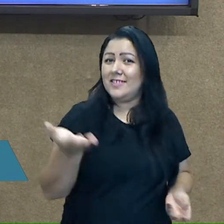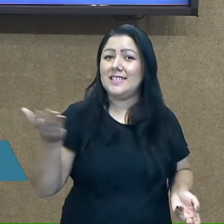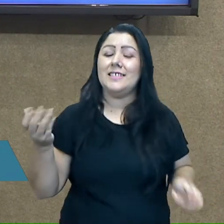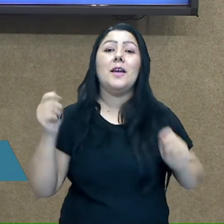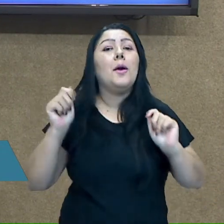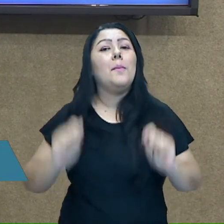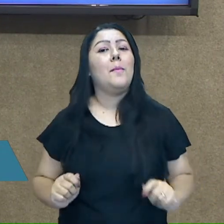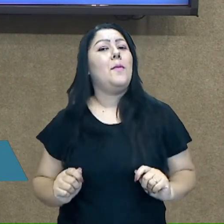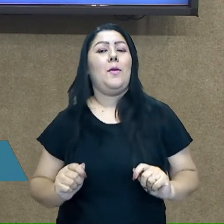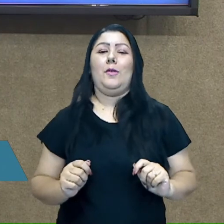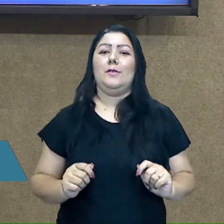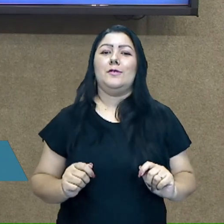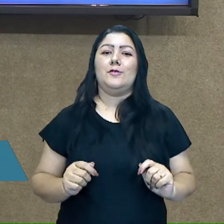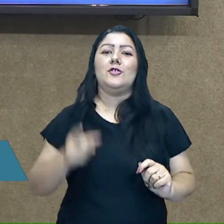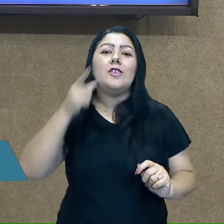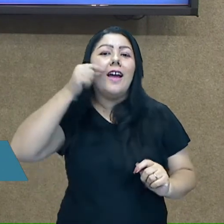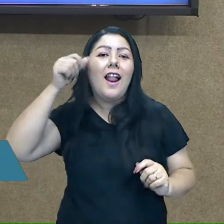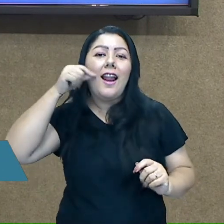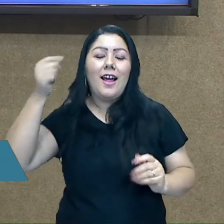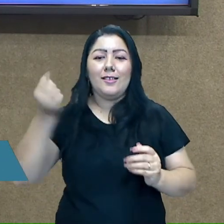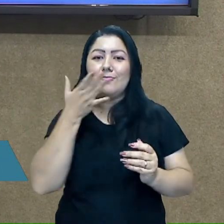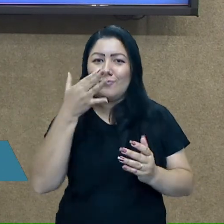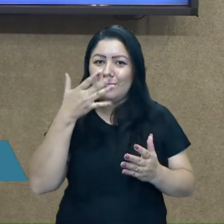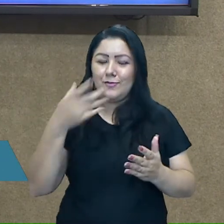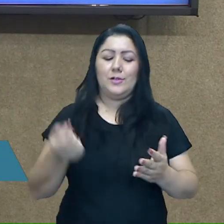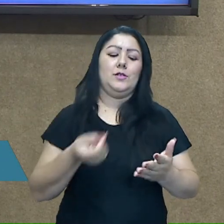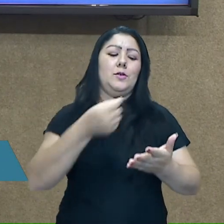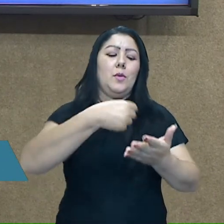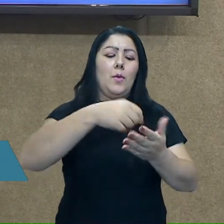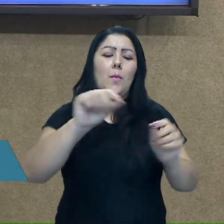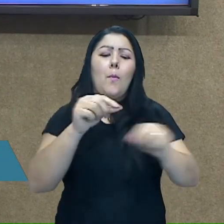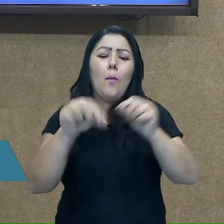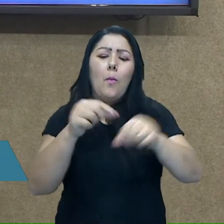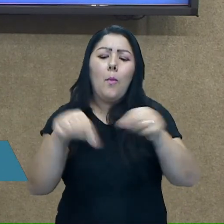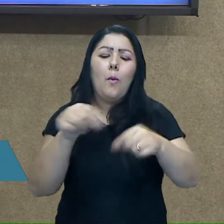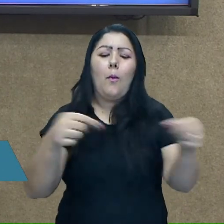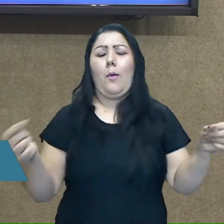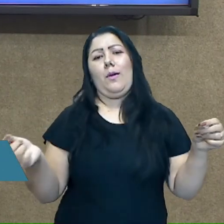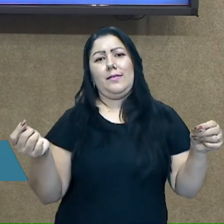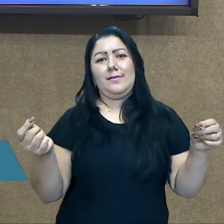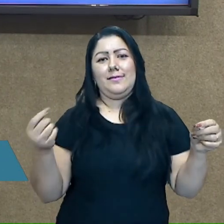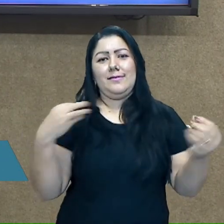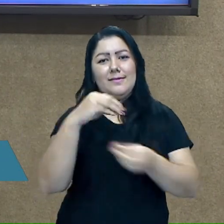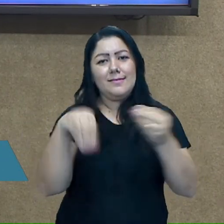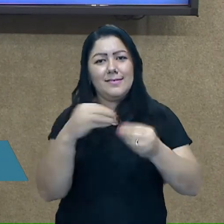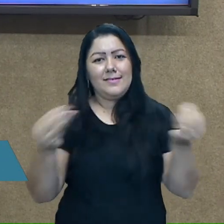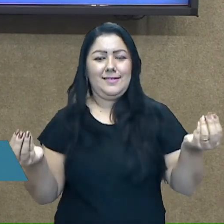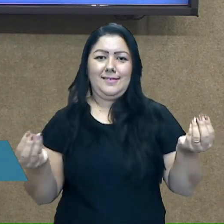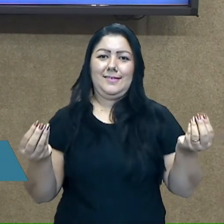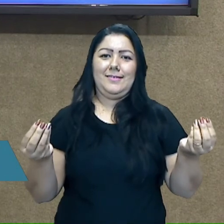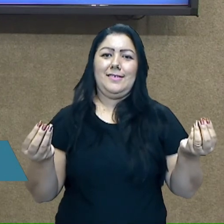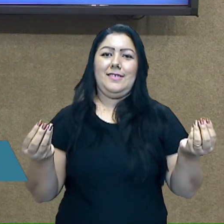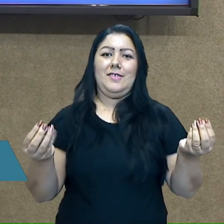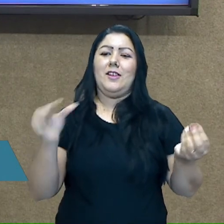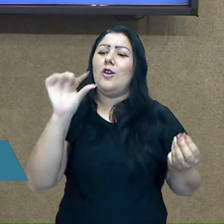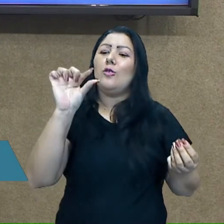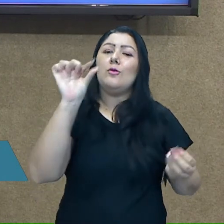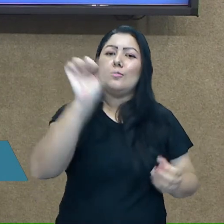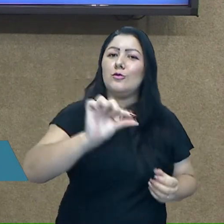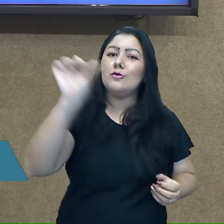cor mesmo, comece a misturar, passa um no outro, colore de uma cor, depois passa a outra tonalidade, se você tiver o giz de cera,